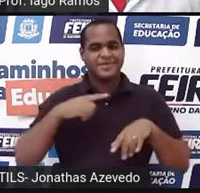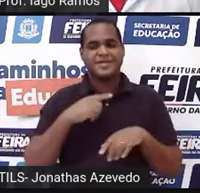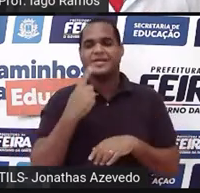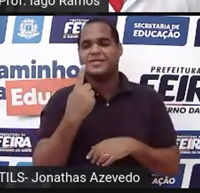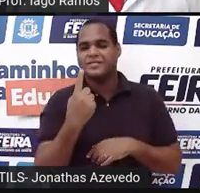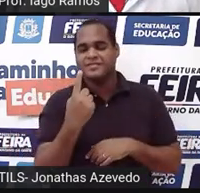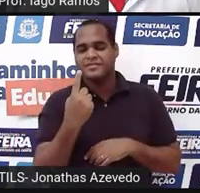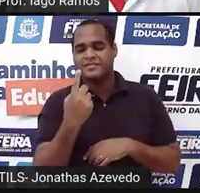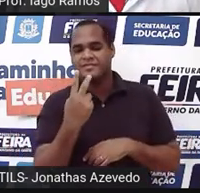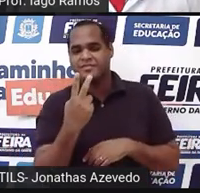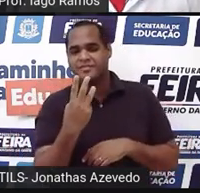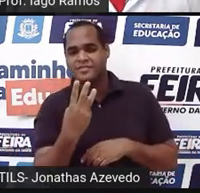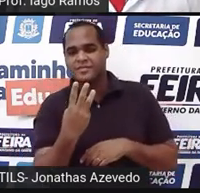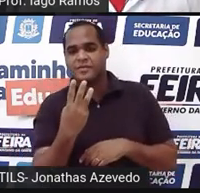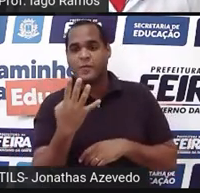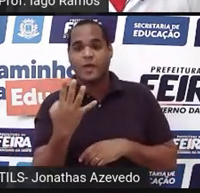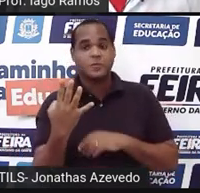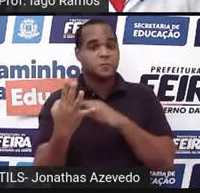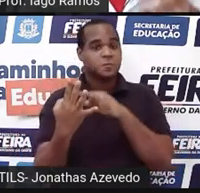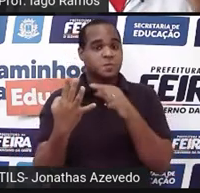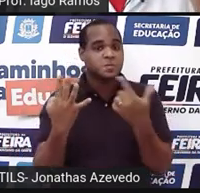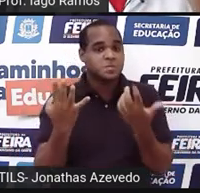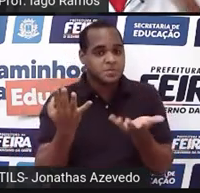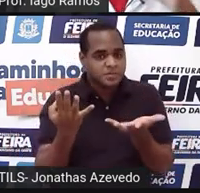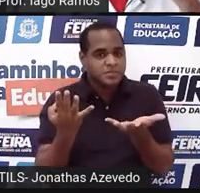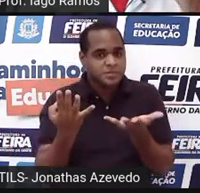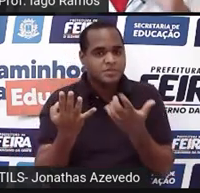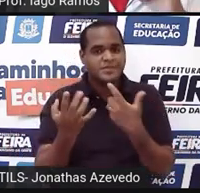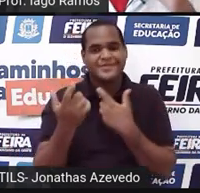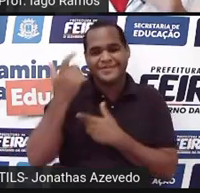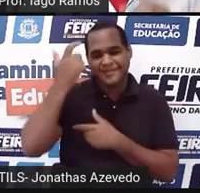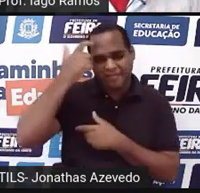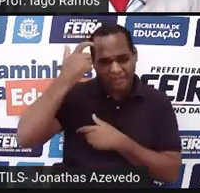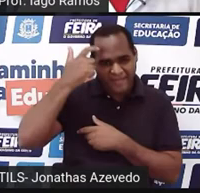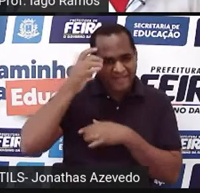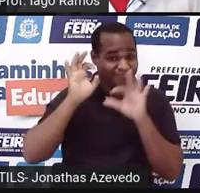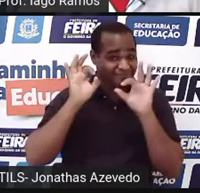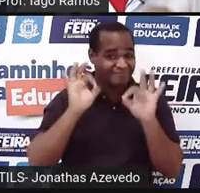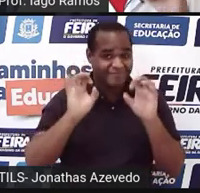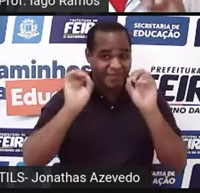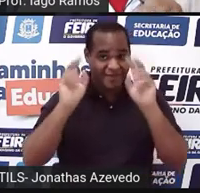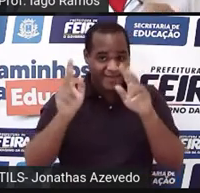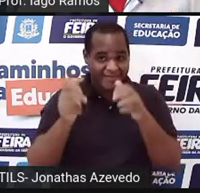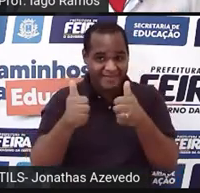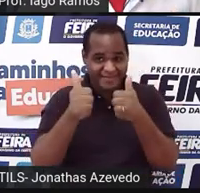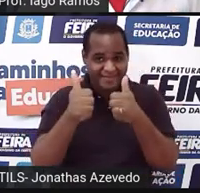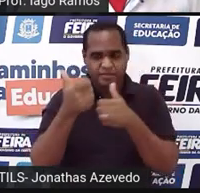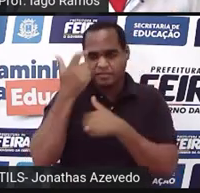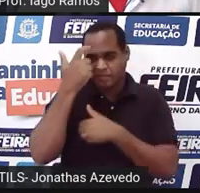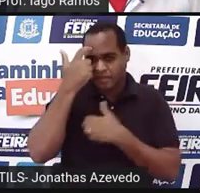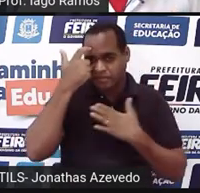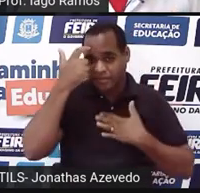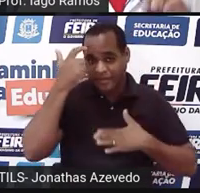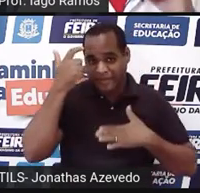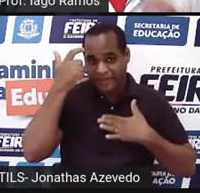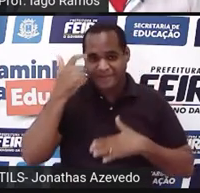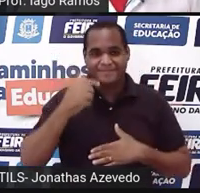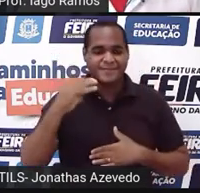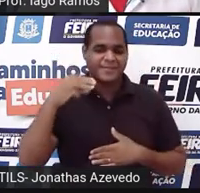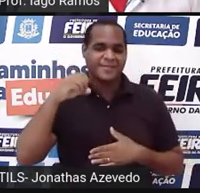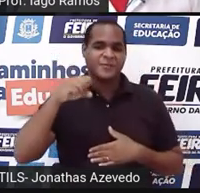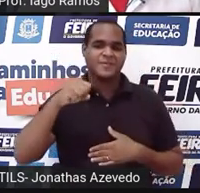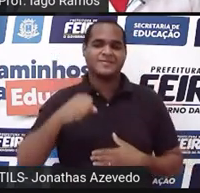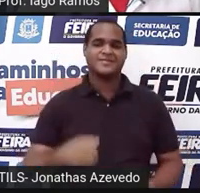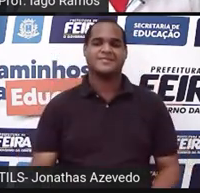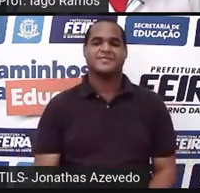1, número 2, número 3 ou número 4, mas pensa direitinho, tá bom? Pensa com calma, 30